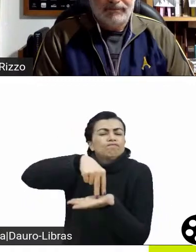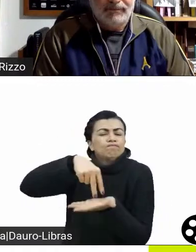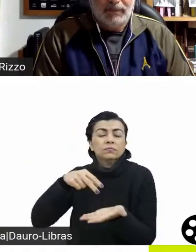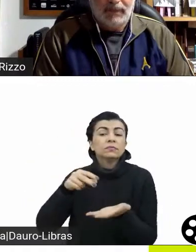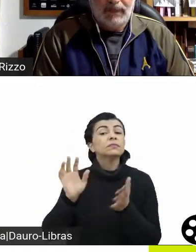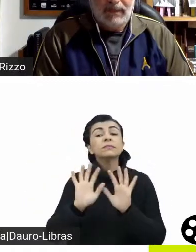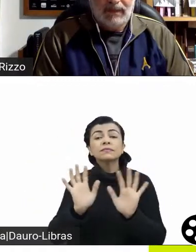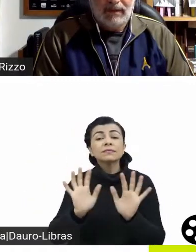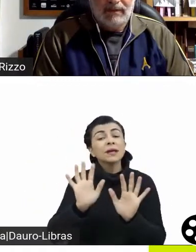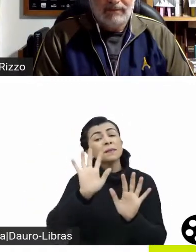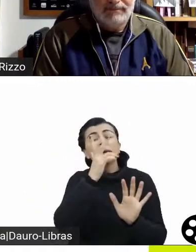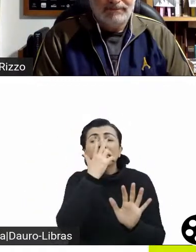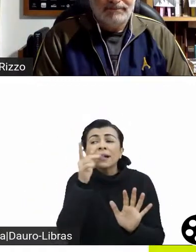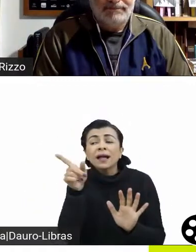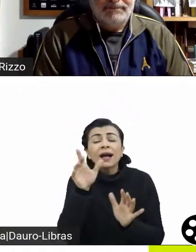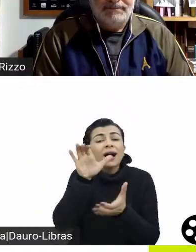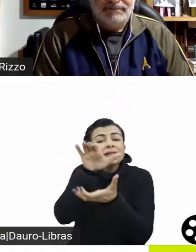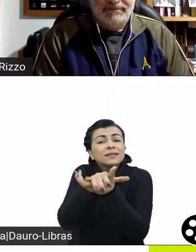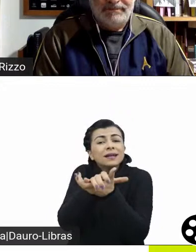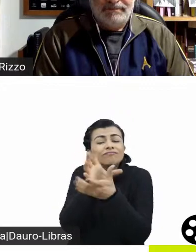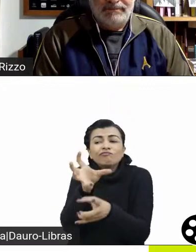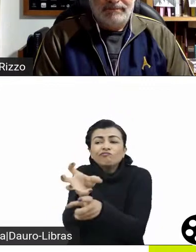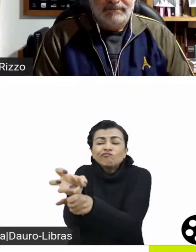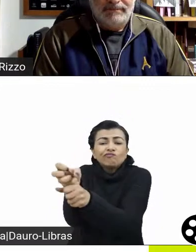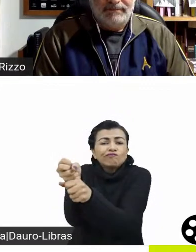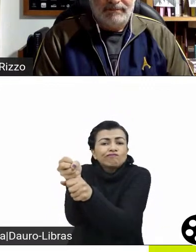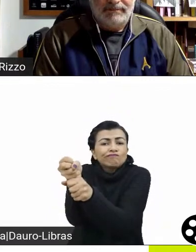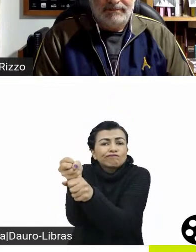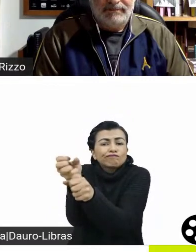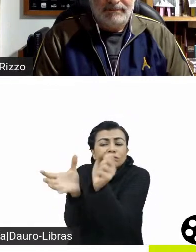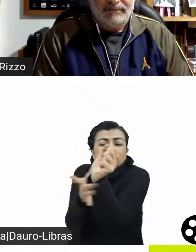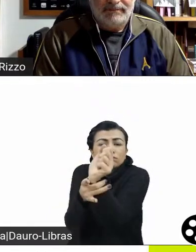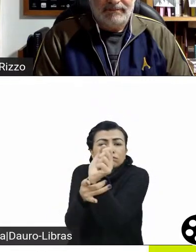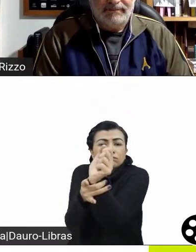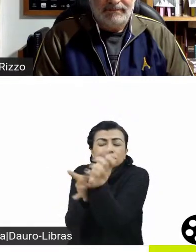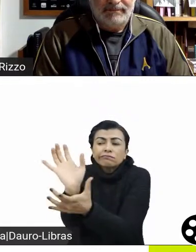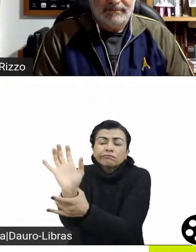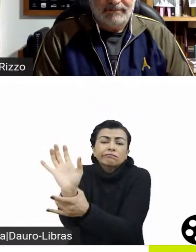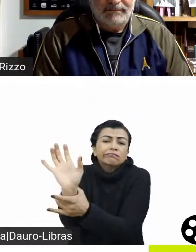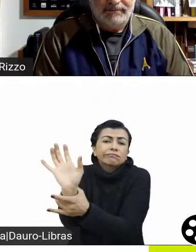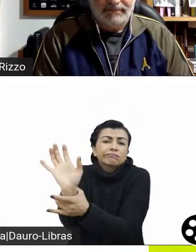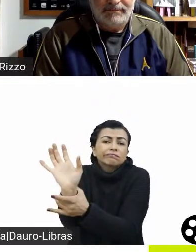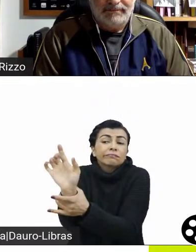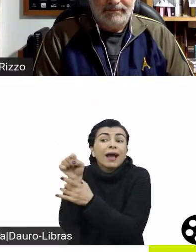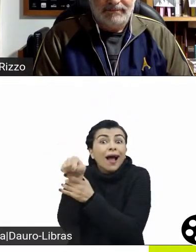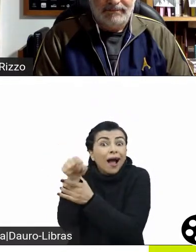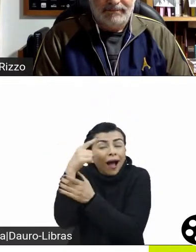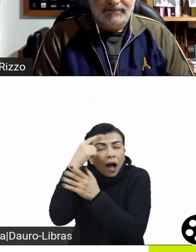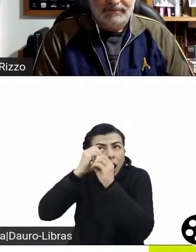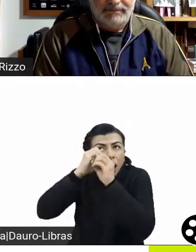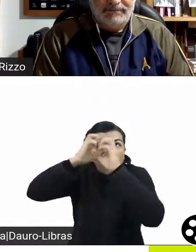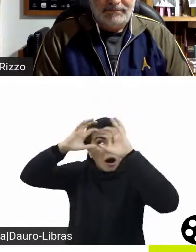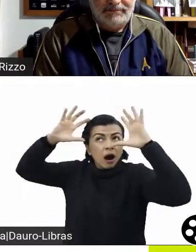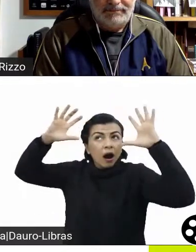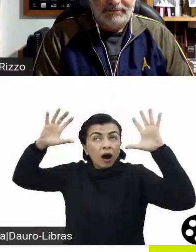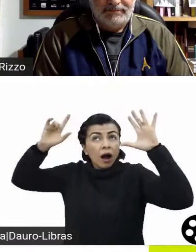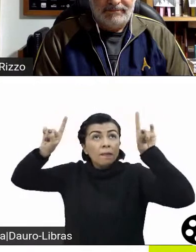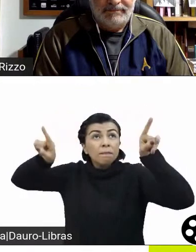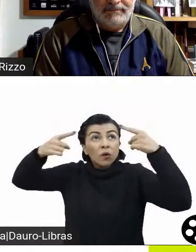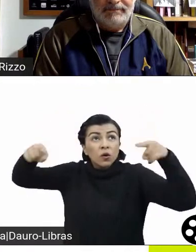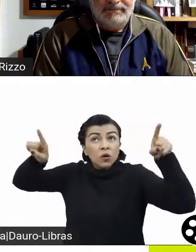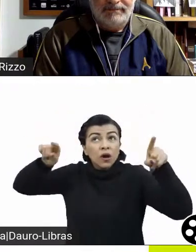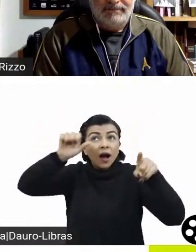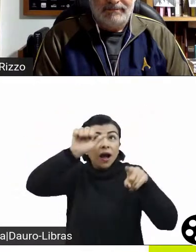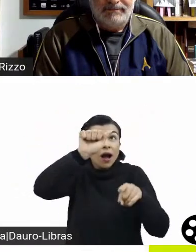e ela menciona isso no filme, ela cria um significado para essa música do ABBA que está relacionada justamente a sua incapacidade de poder